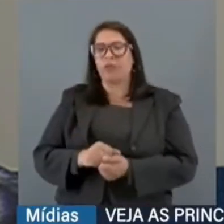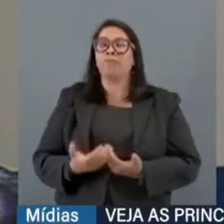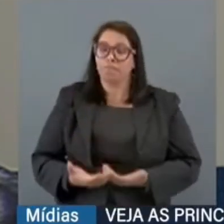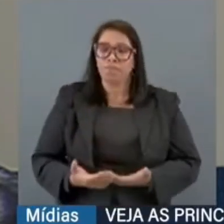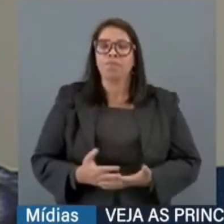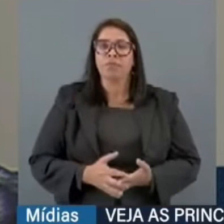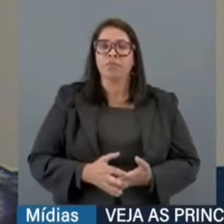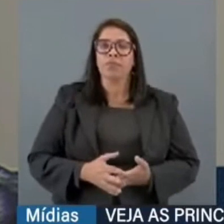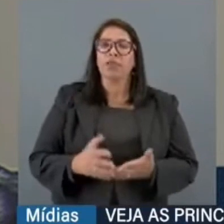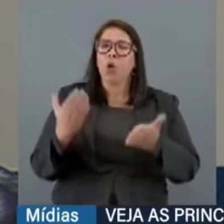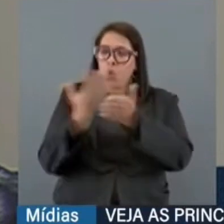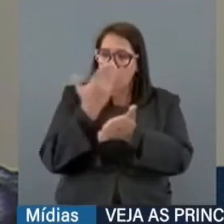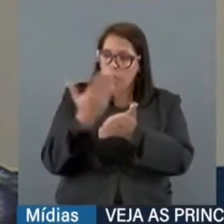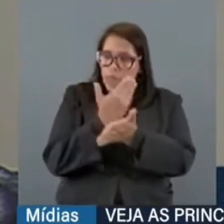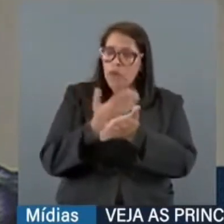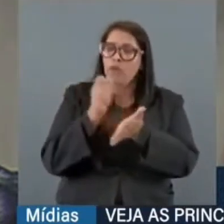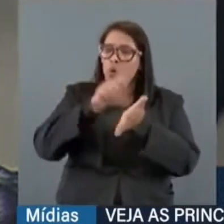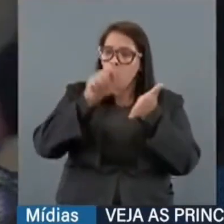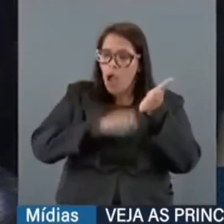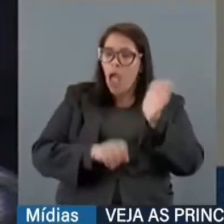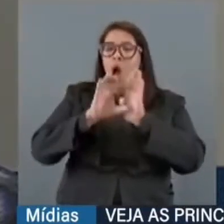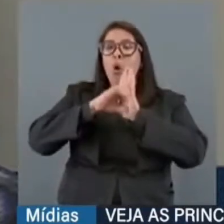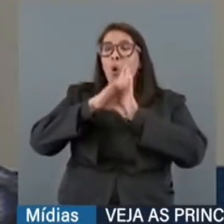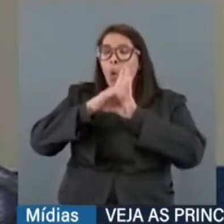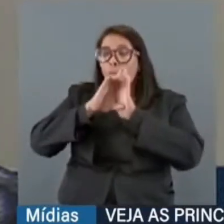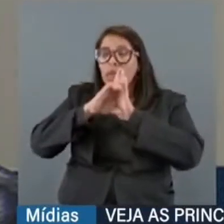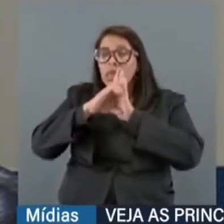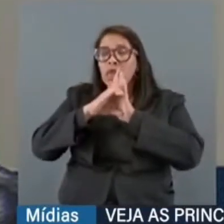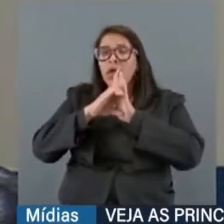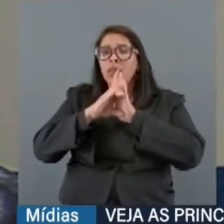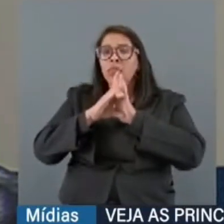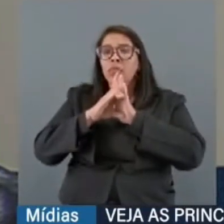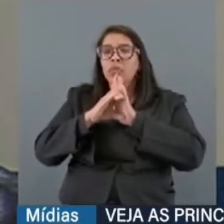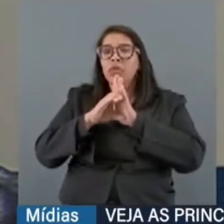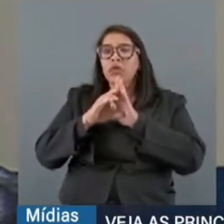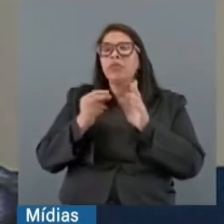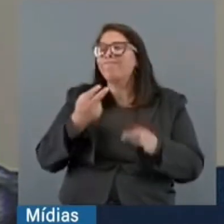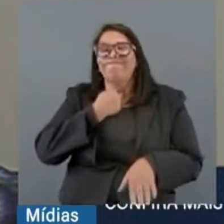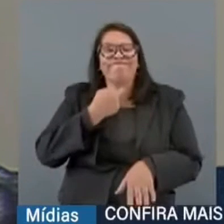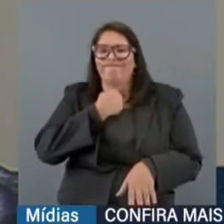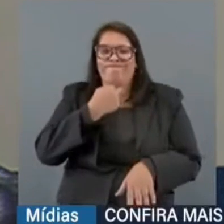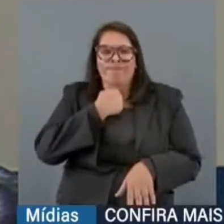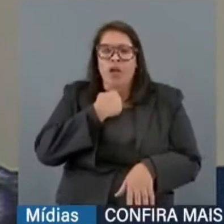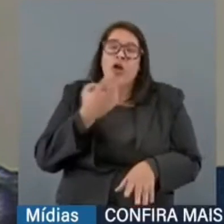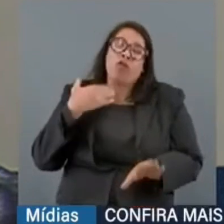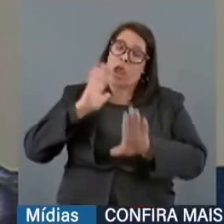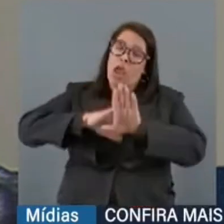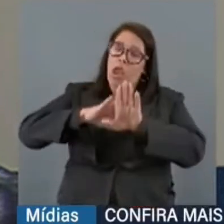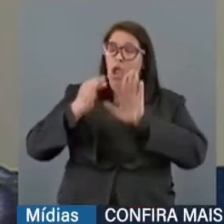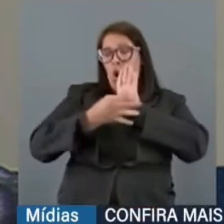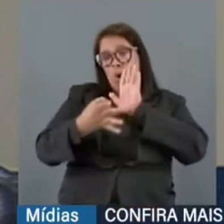a obra é uma obra conceitual e que não pode, na minha visão,